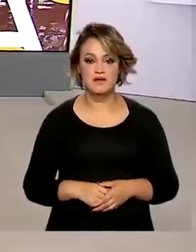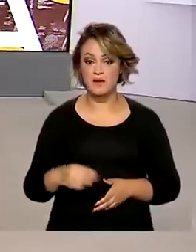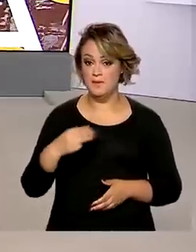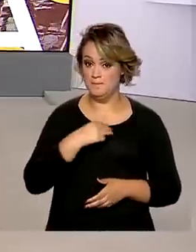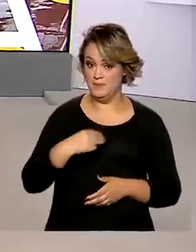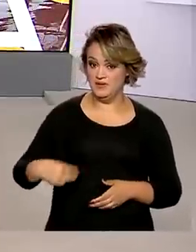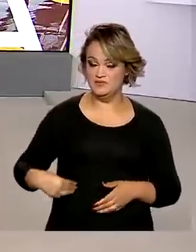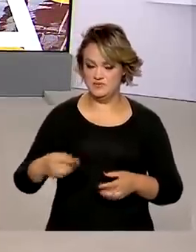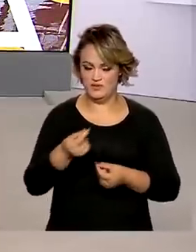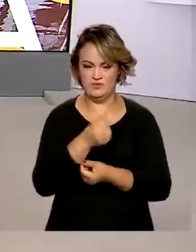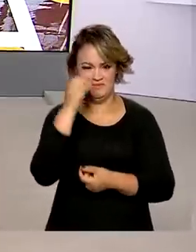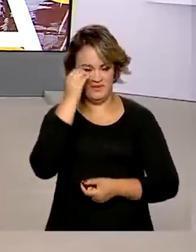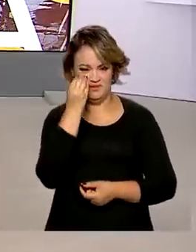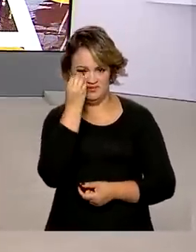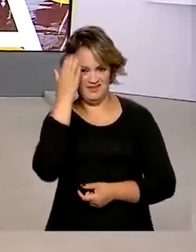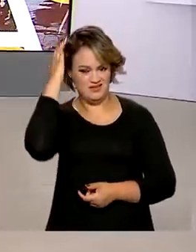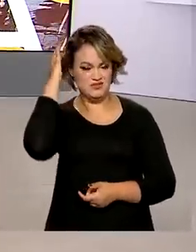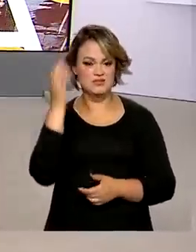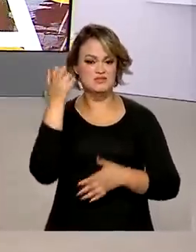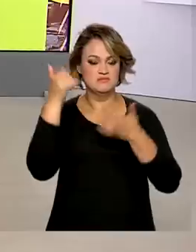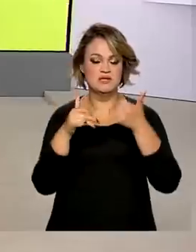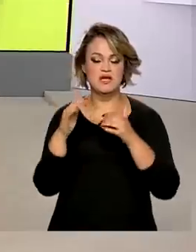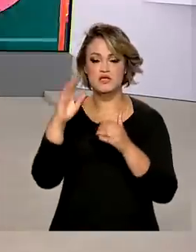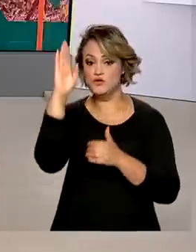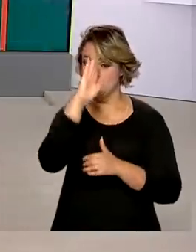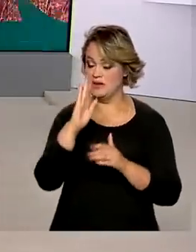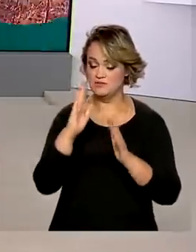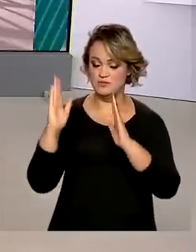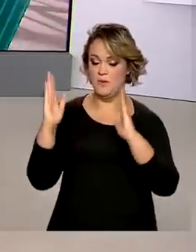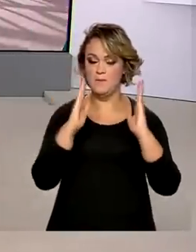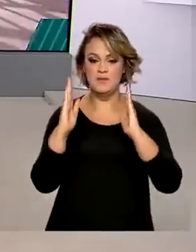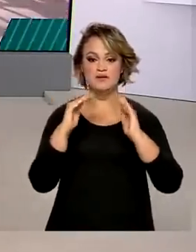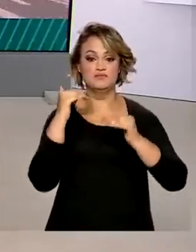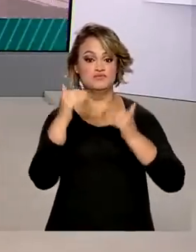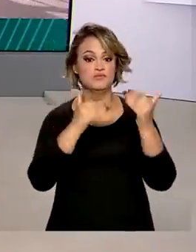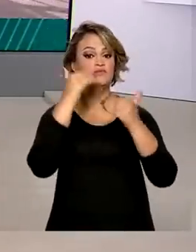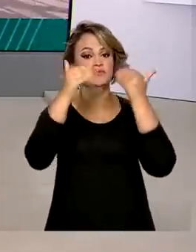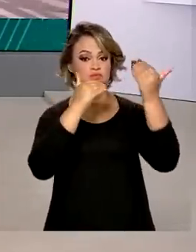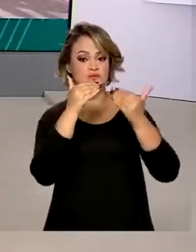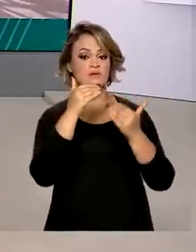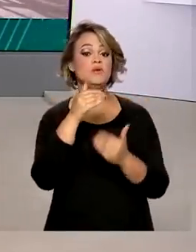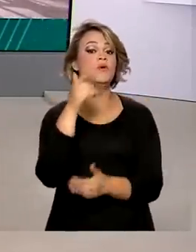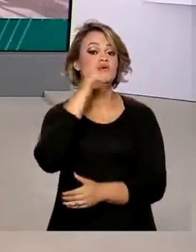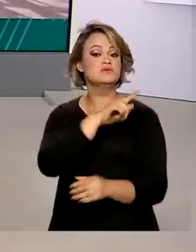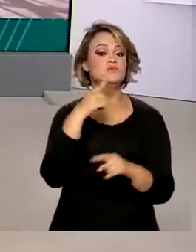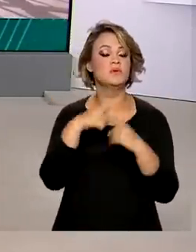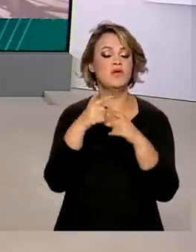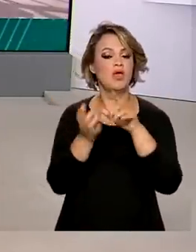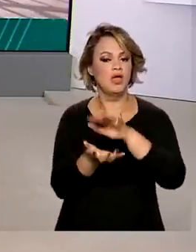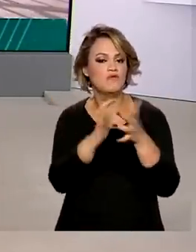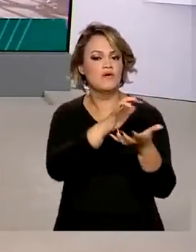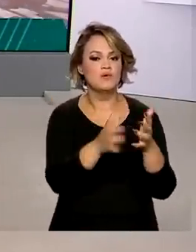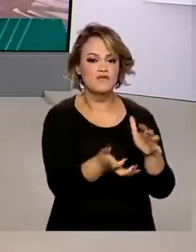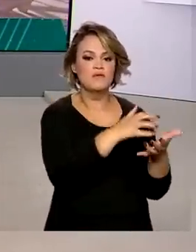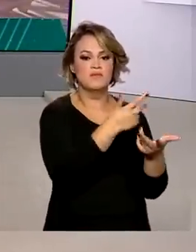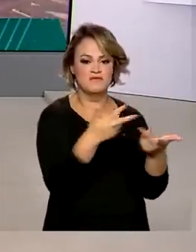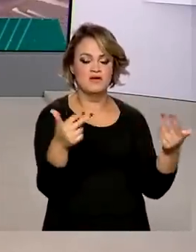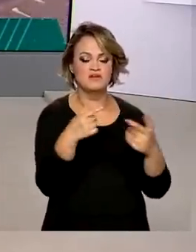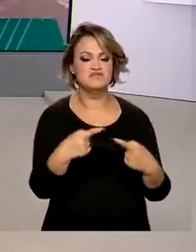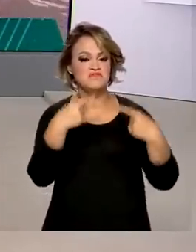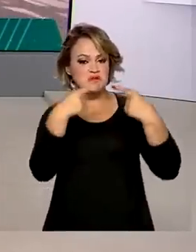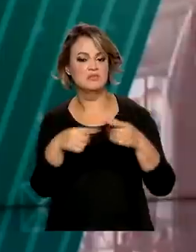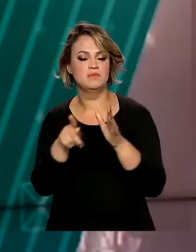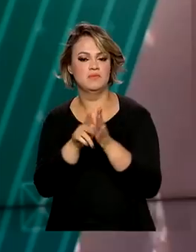ministro da Economia defendeu que o Brasil passa por um novo ciclo de crescimento que é resultado das reformas e do enfrentamento da